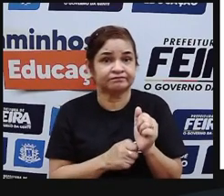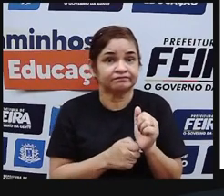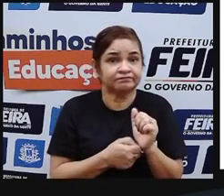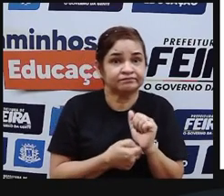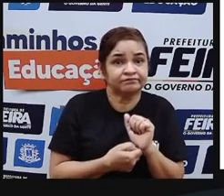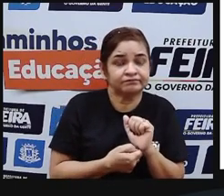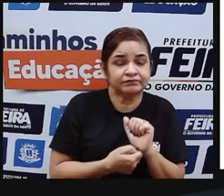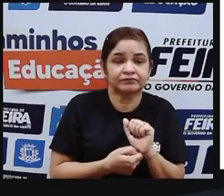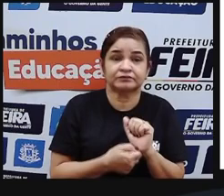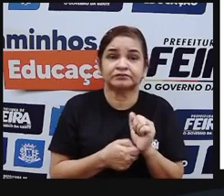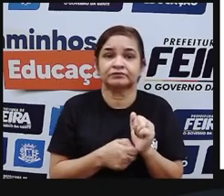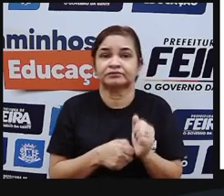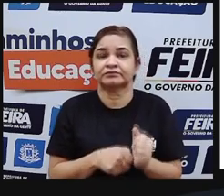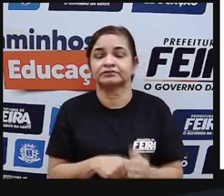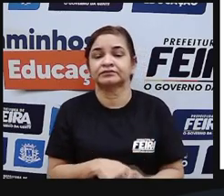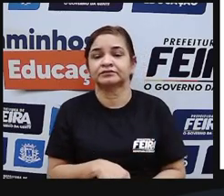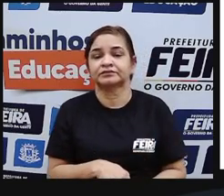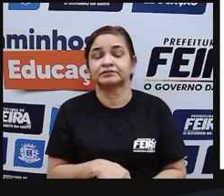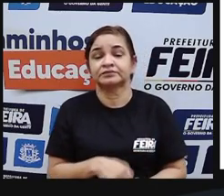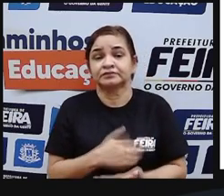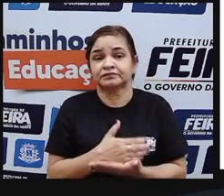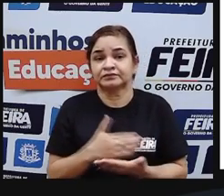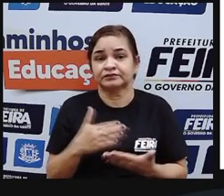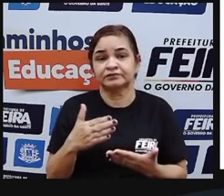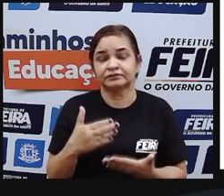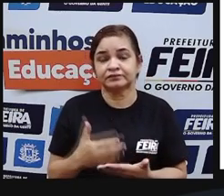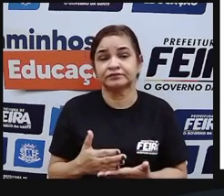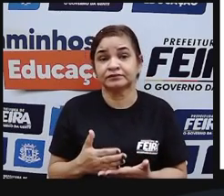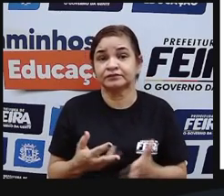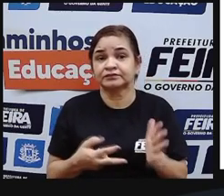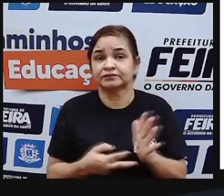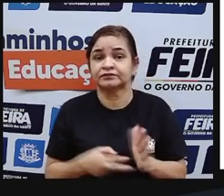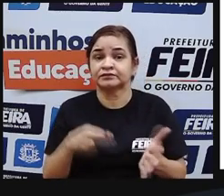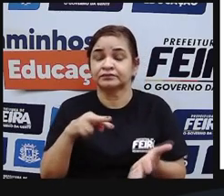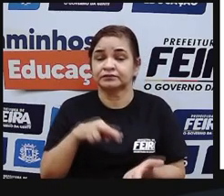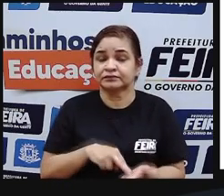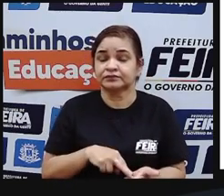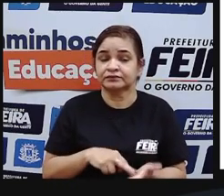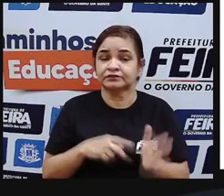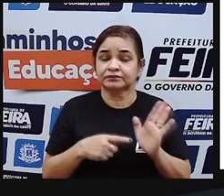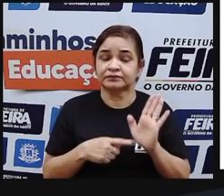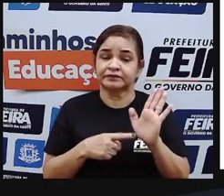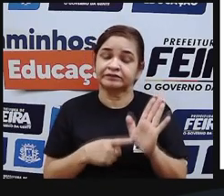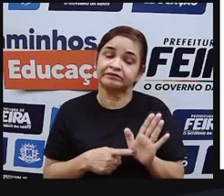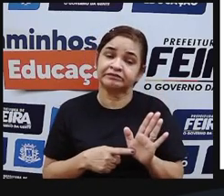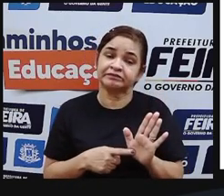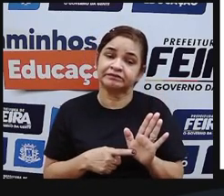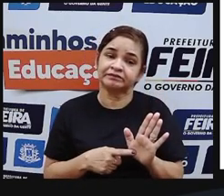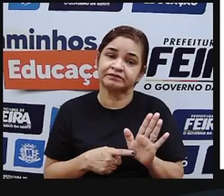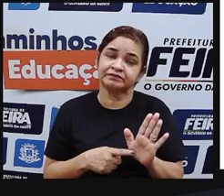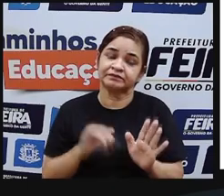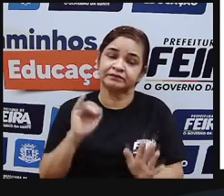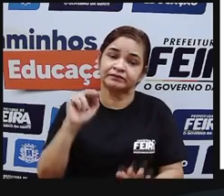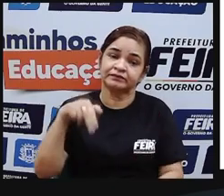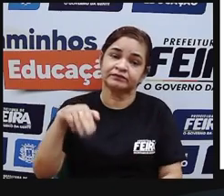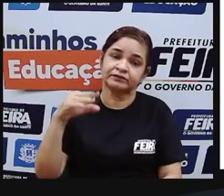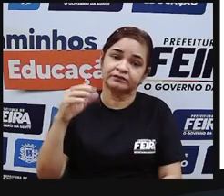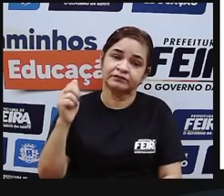né da sua origem e do significado que ela representava para os incas